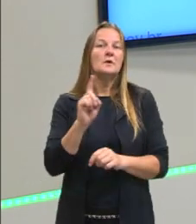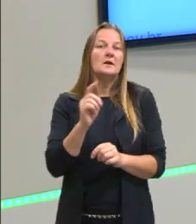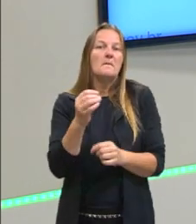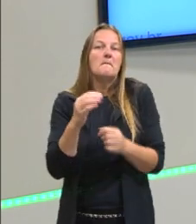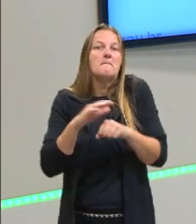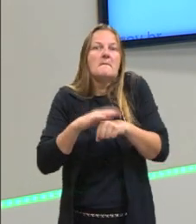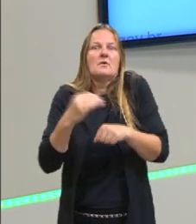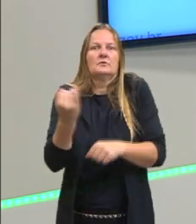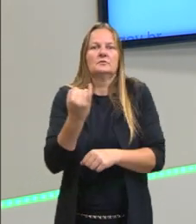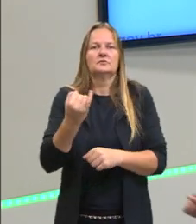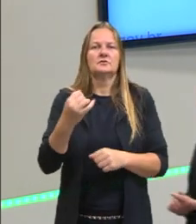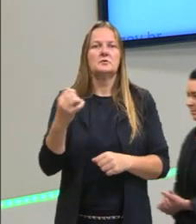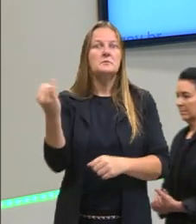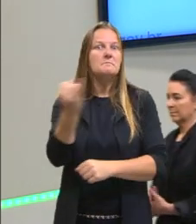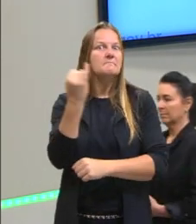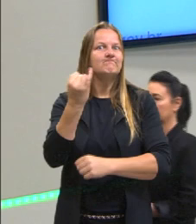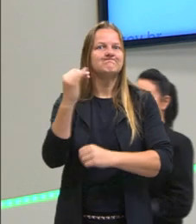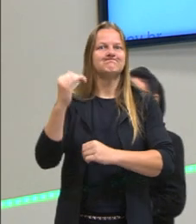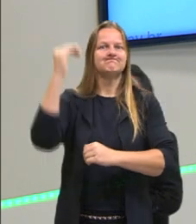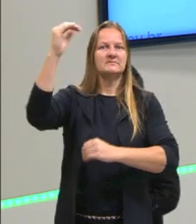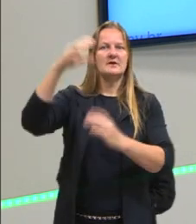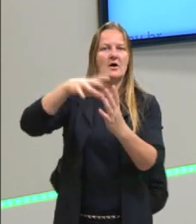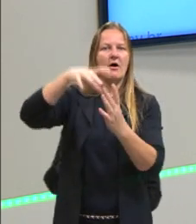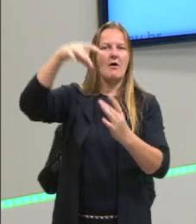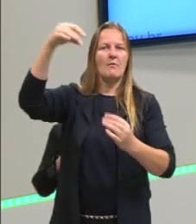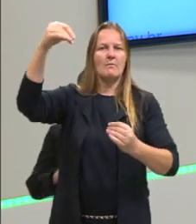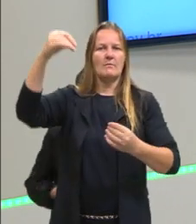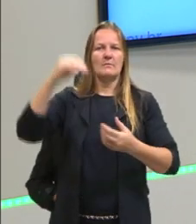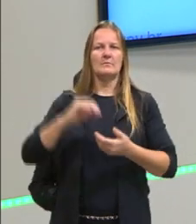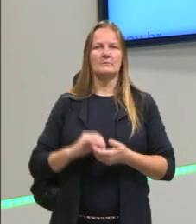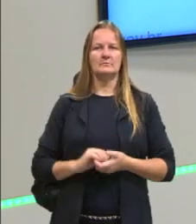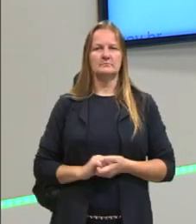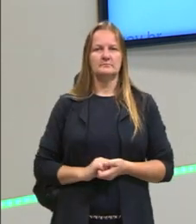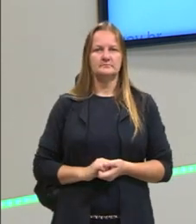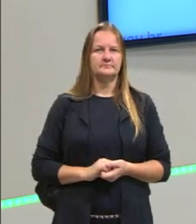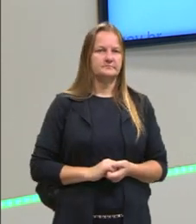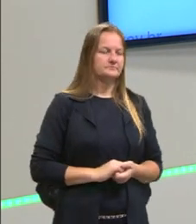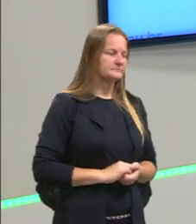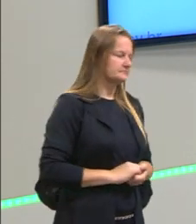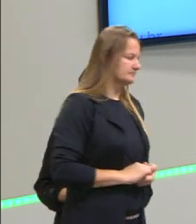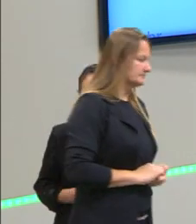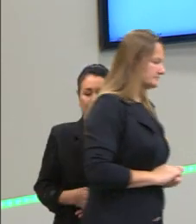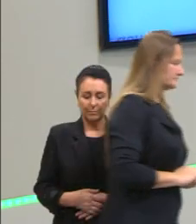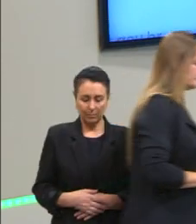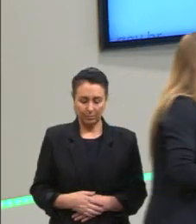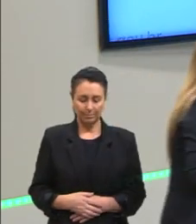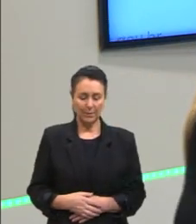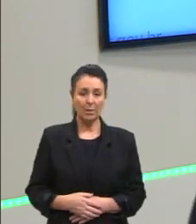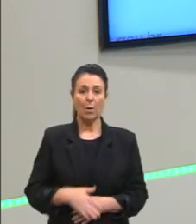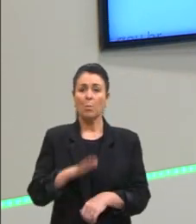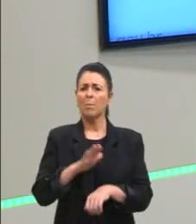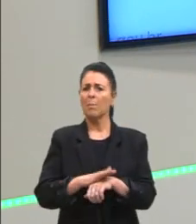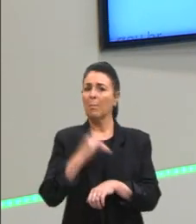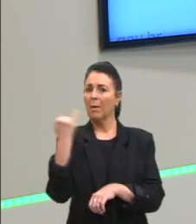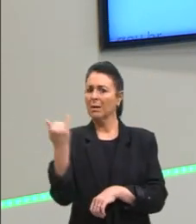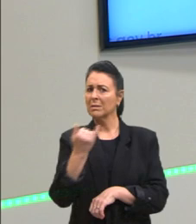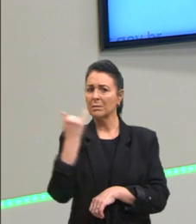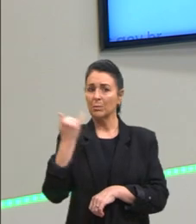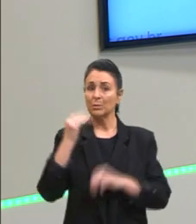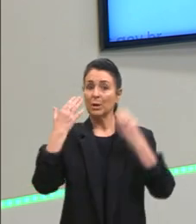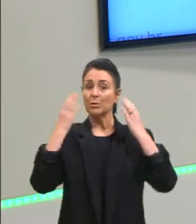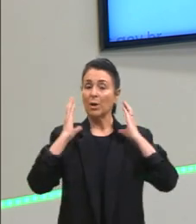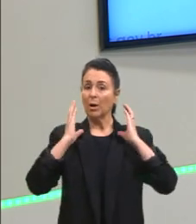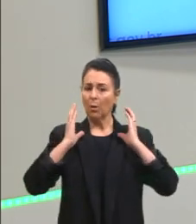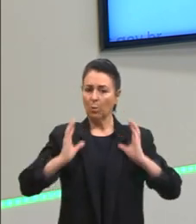que era importante era a alma. Podemos ver que o corpo passa a ganhar importância na humanidade a partir do